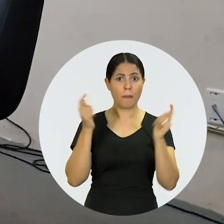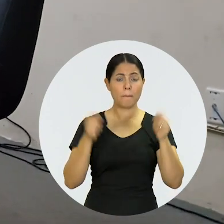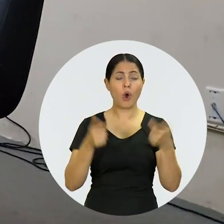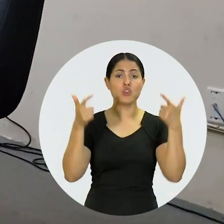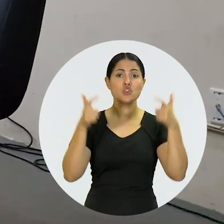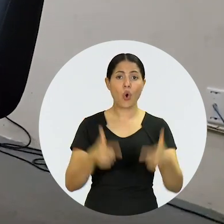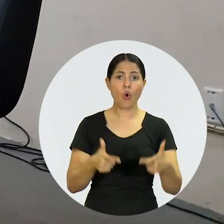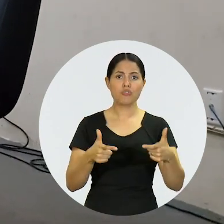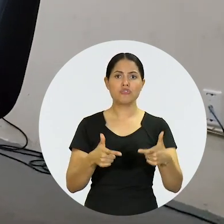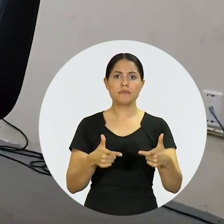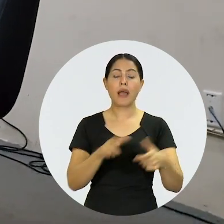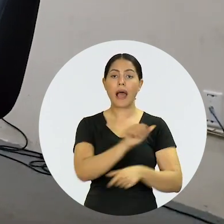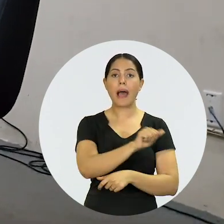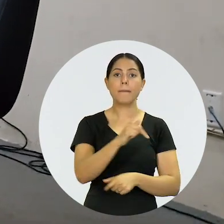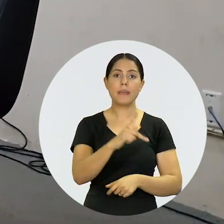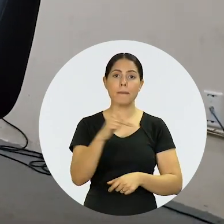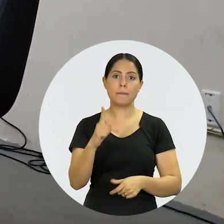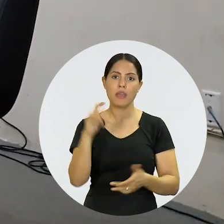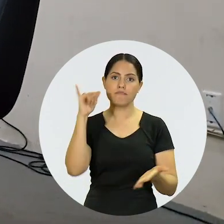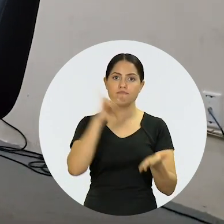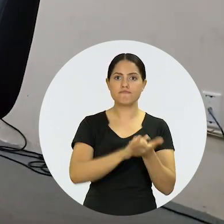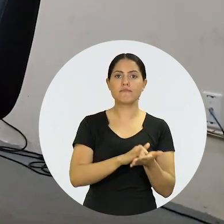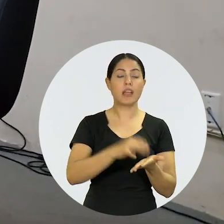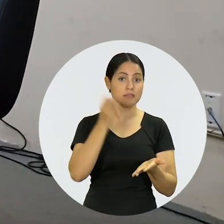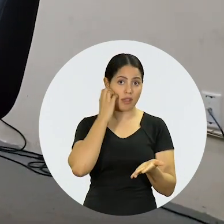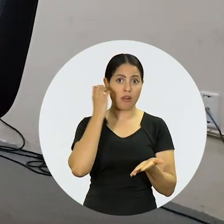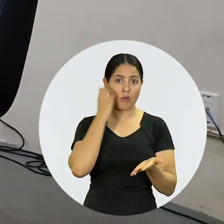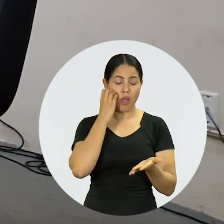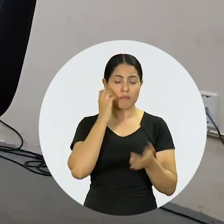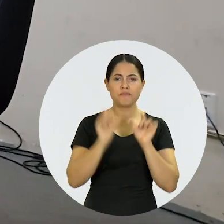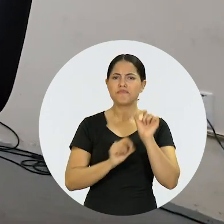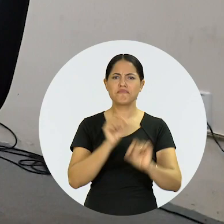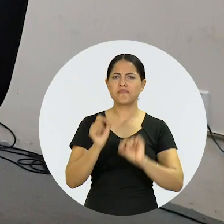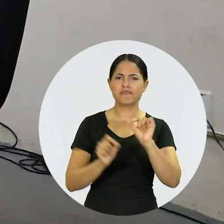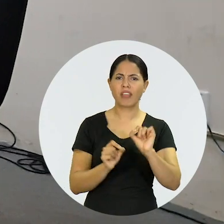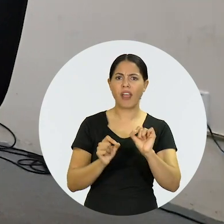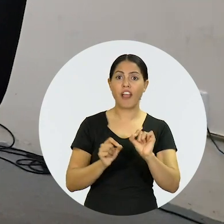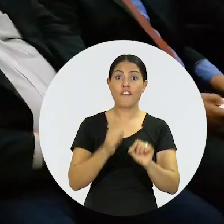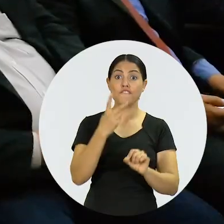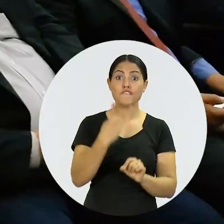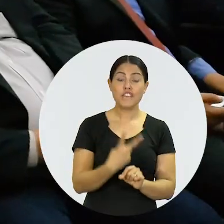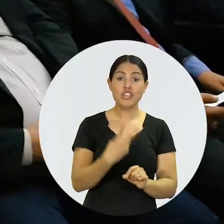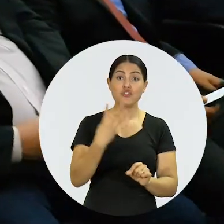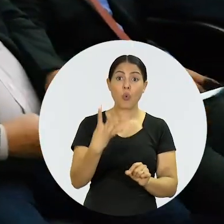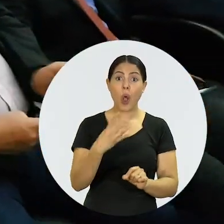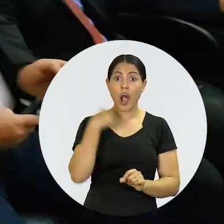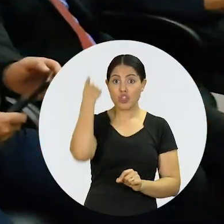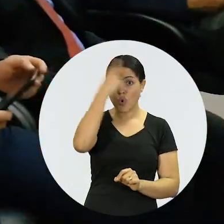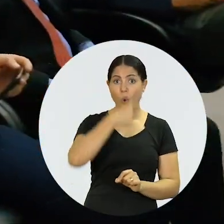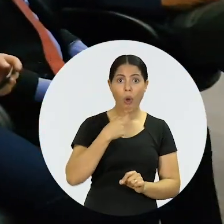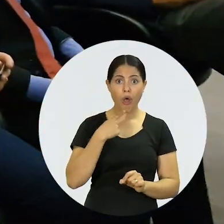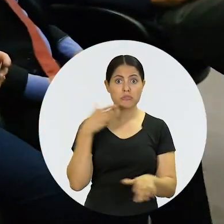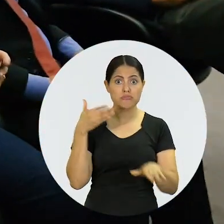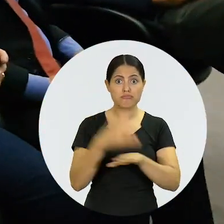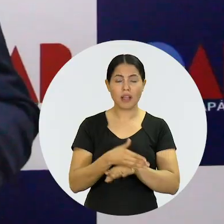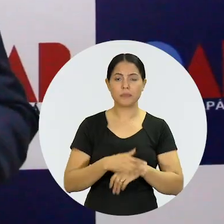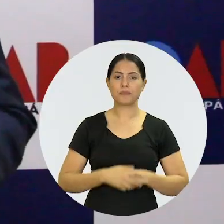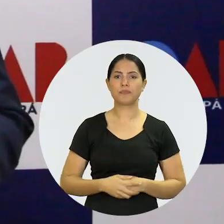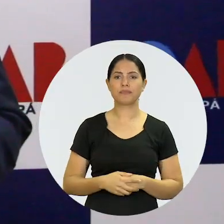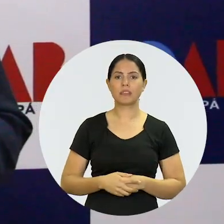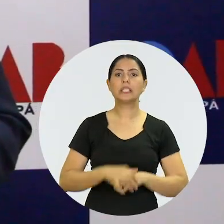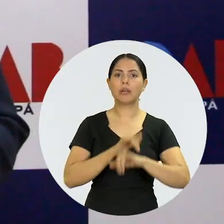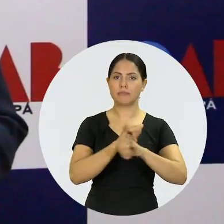advogada podem ser feitas por meio de um aplicativo de celular, um canal de funcionamento 24 horas.